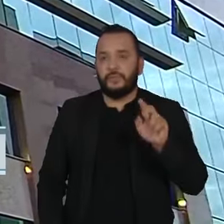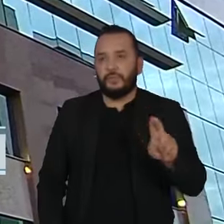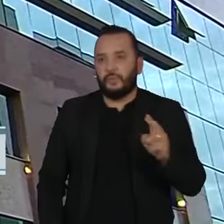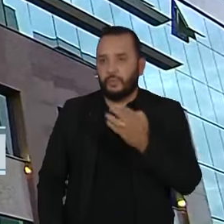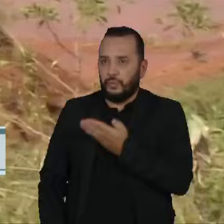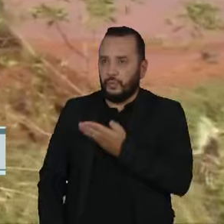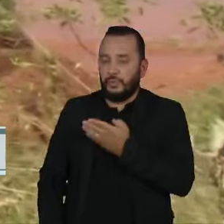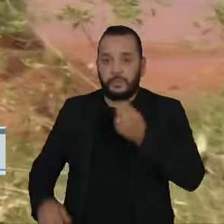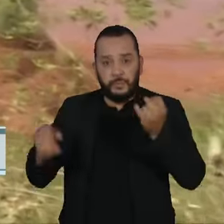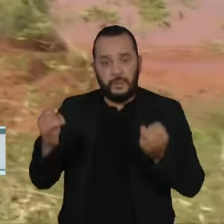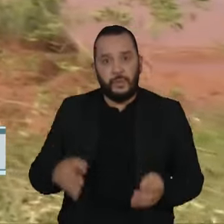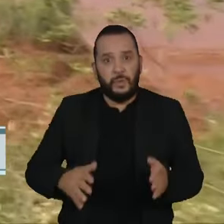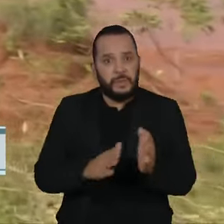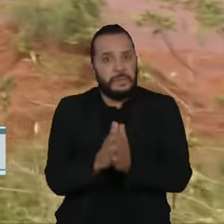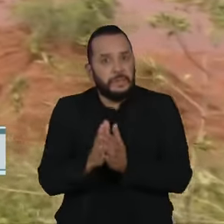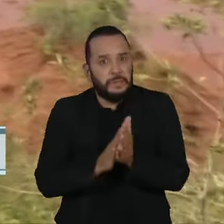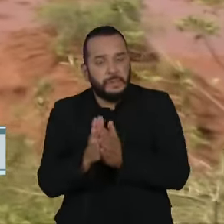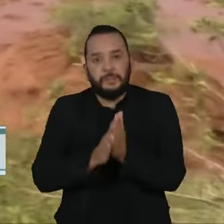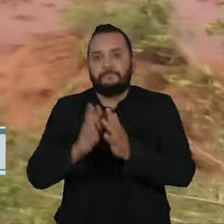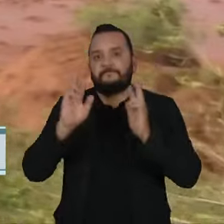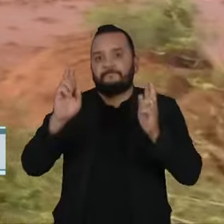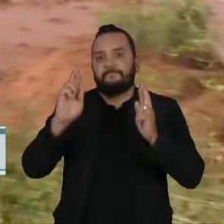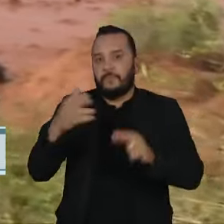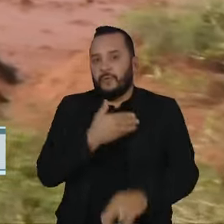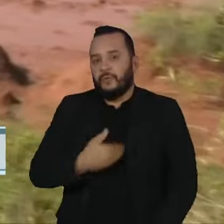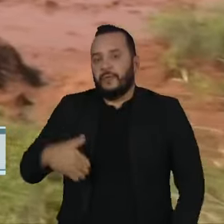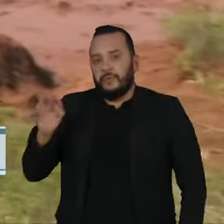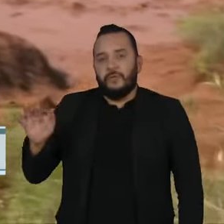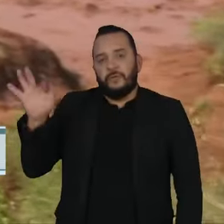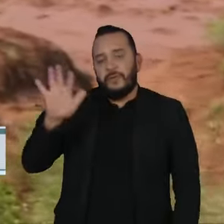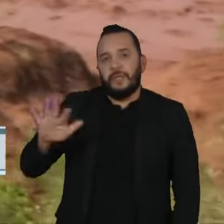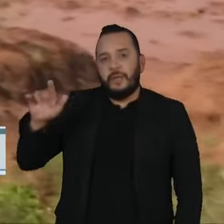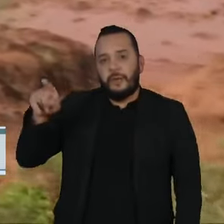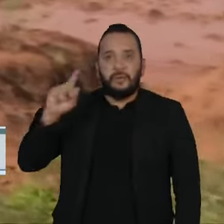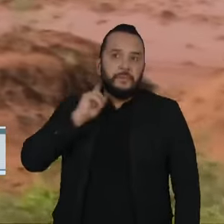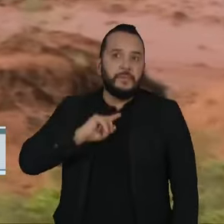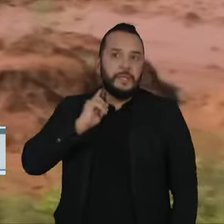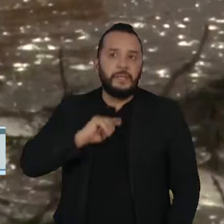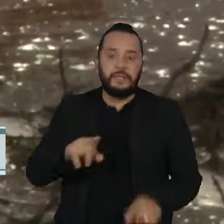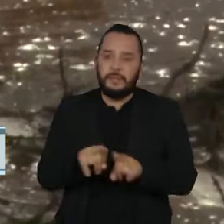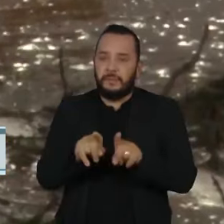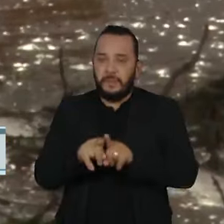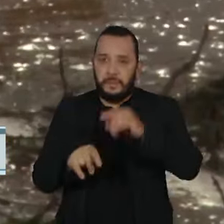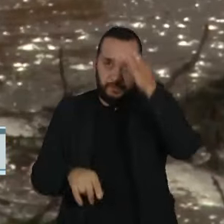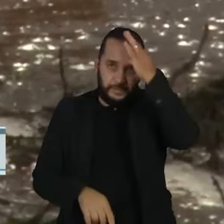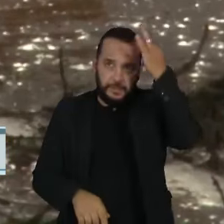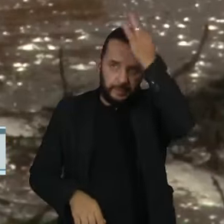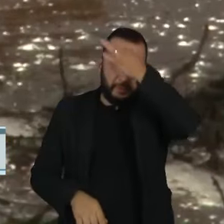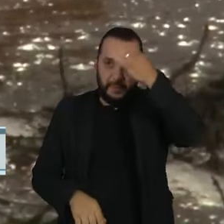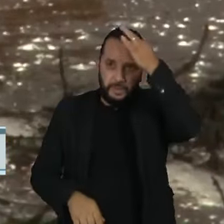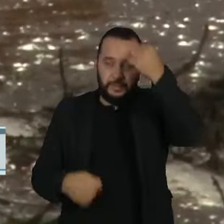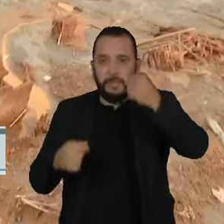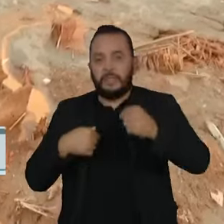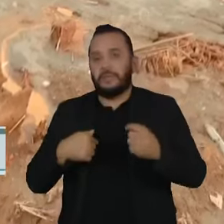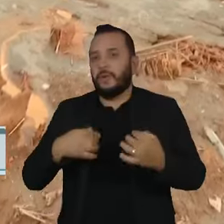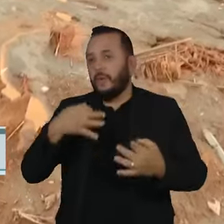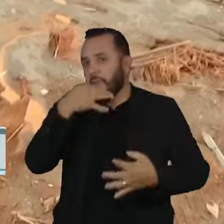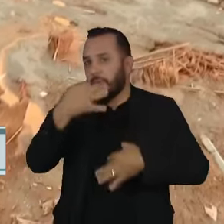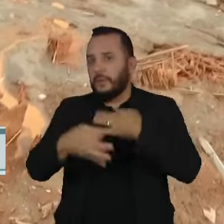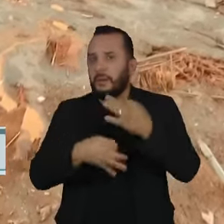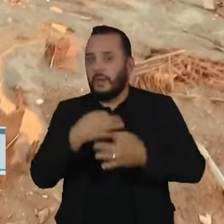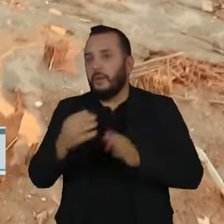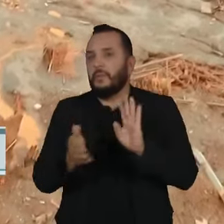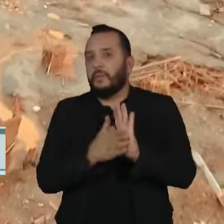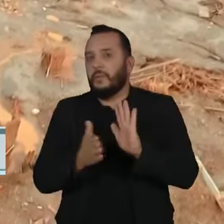União, a expectativa é de que os governos federal de Minas Gerais e do Espírito Santo se manifestem sobre a proposta em